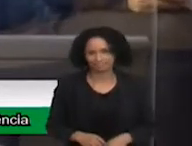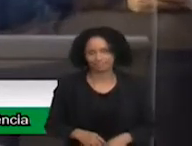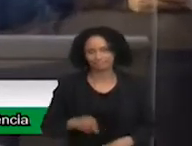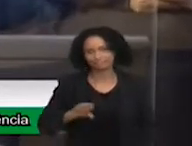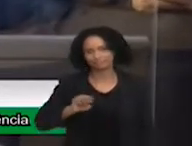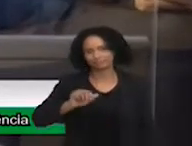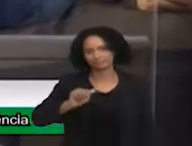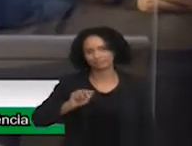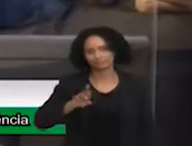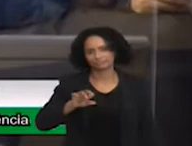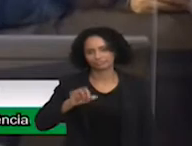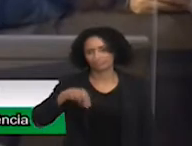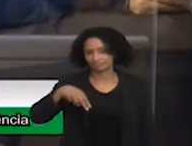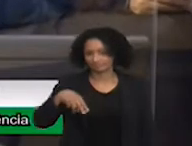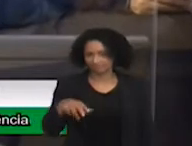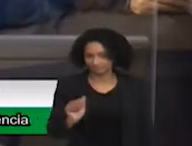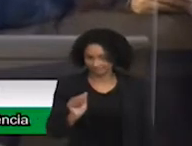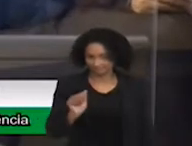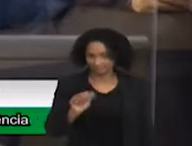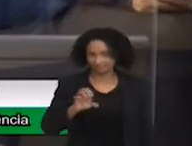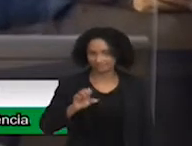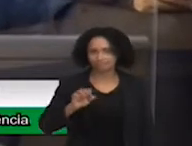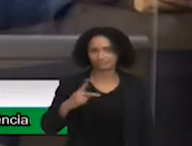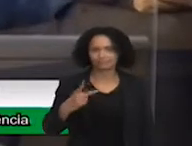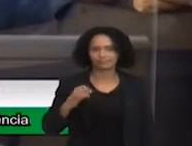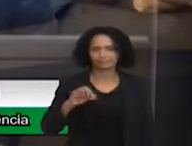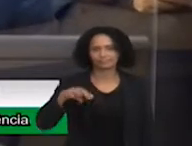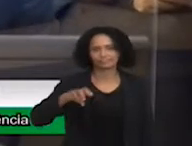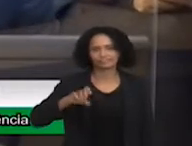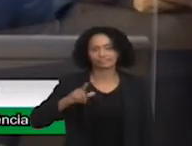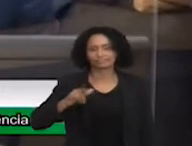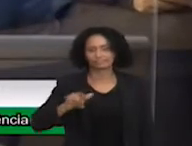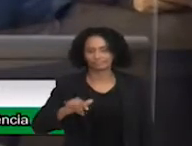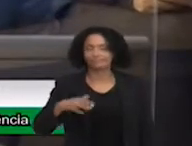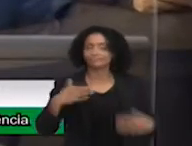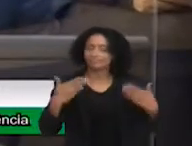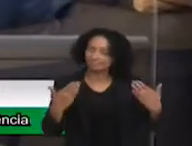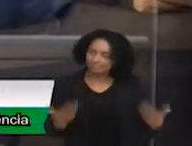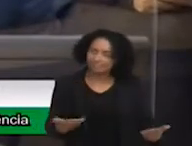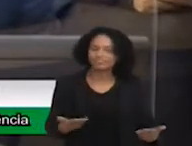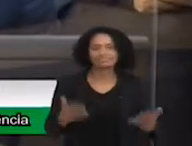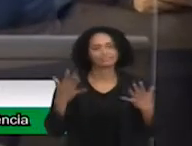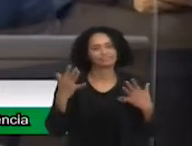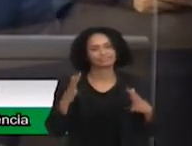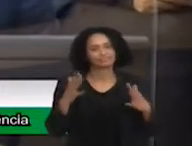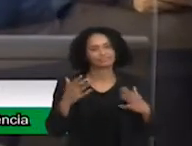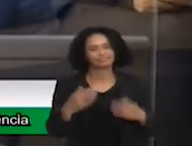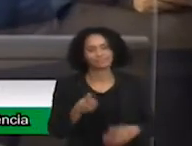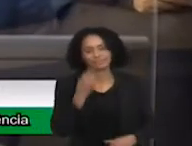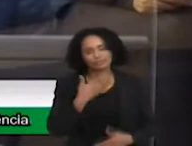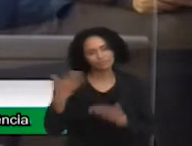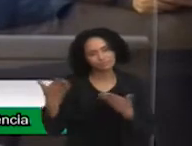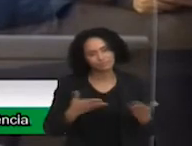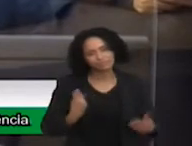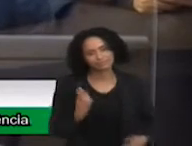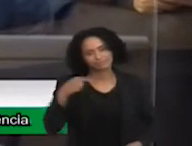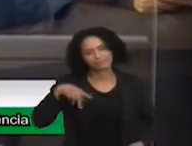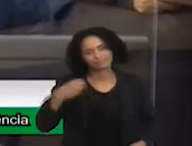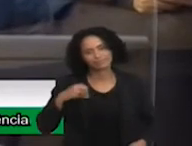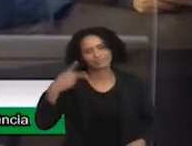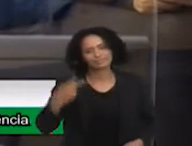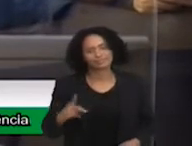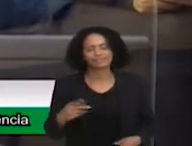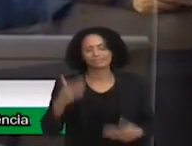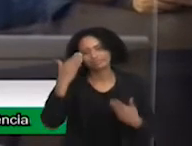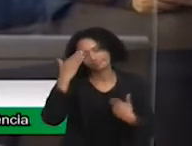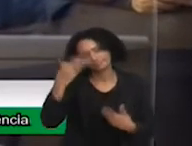Sabrina Spinelli, aliás, quero fazer uma saudação. Muito obrigado por estar na nossa cidade. Obrigado pelo